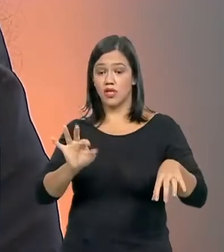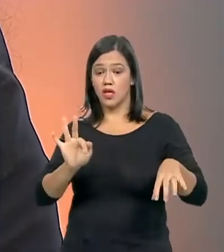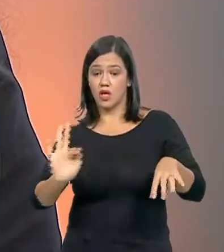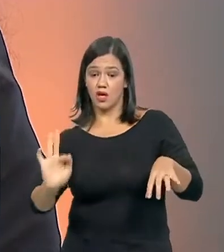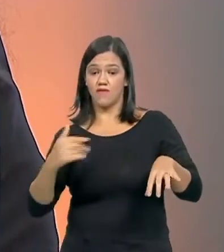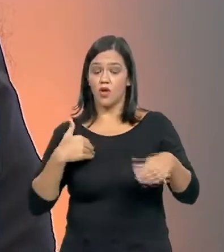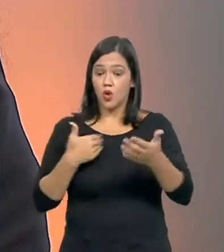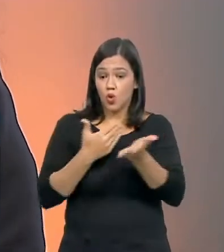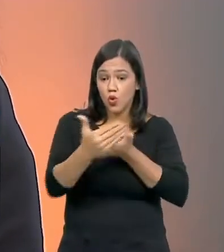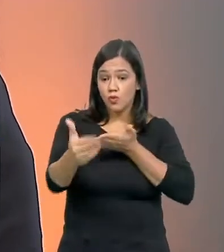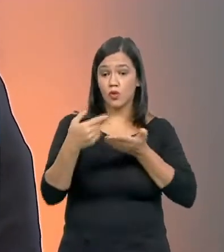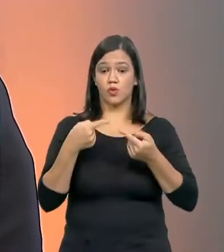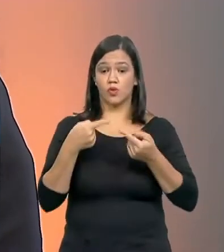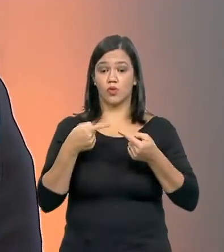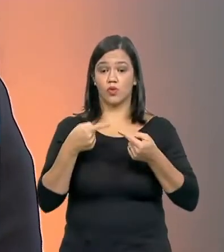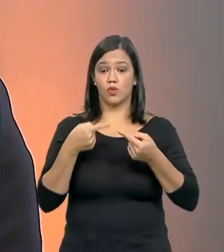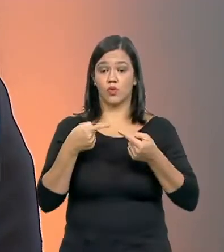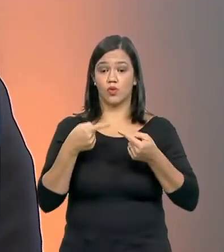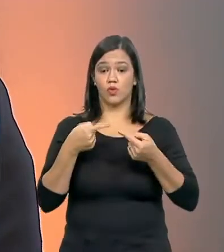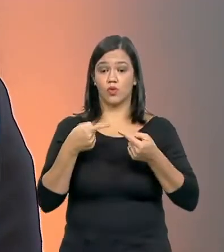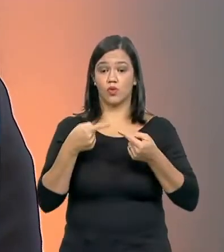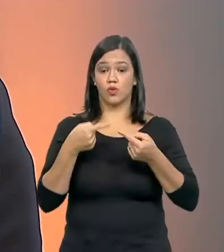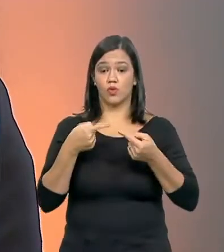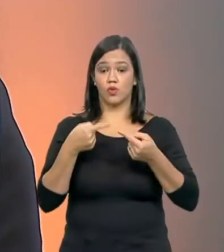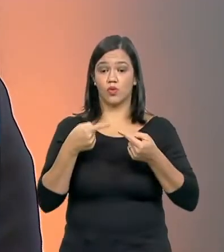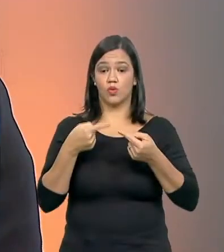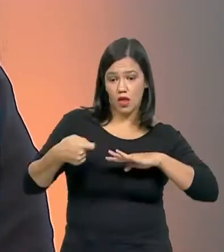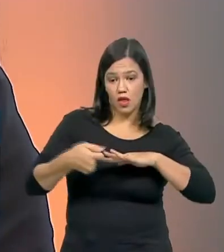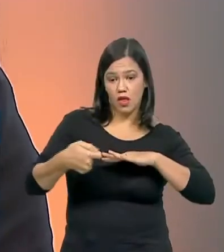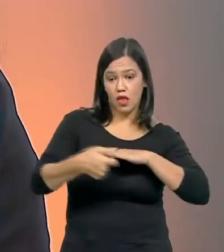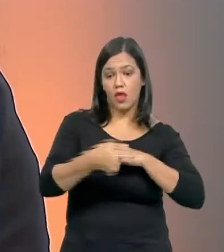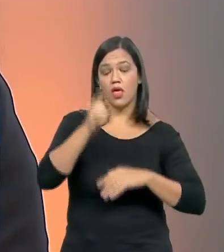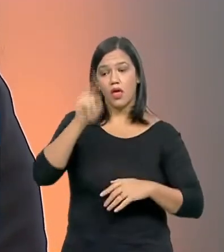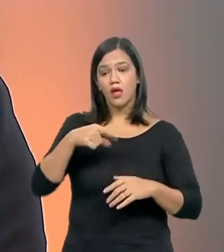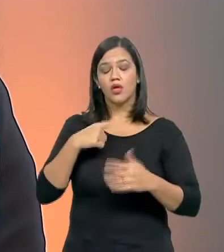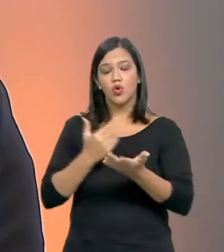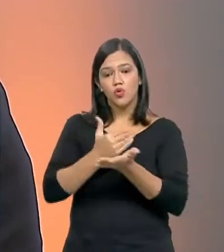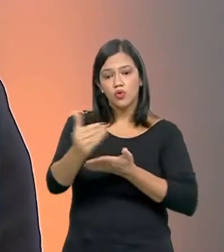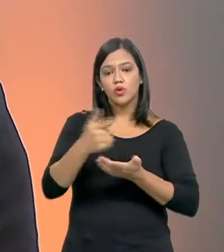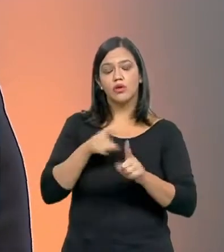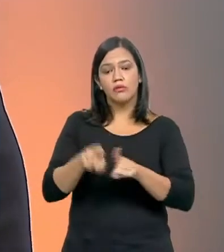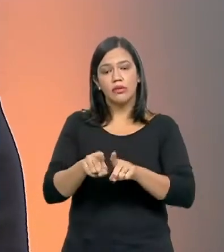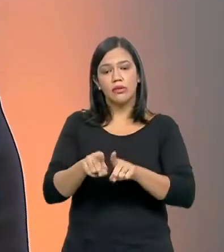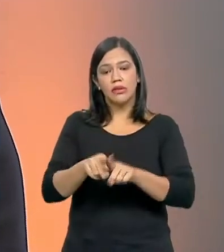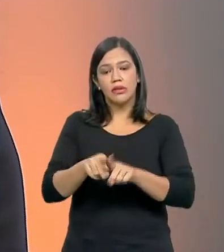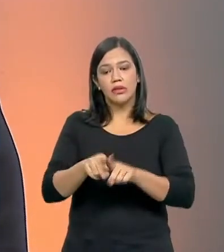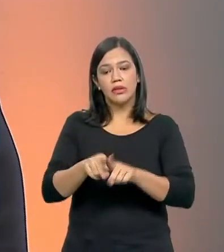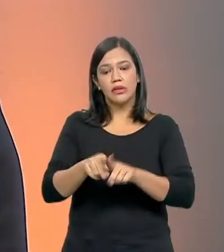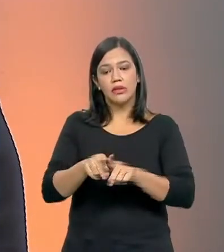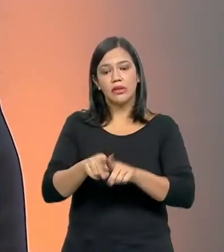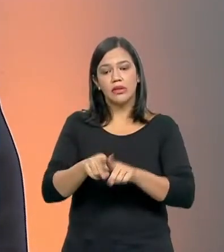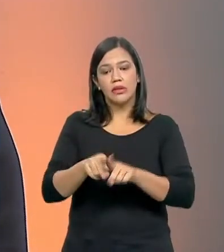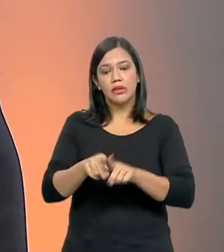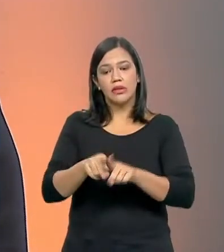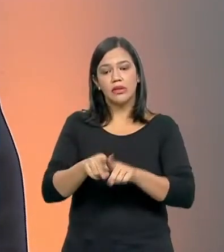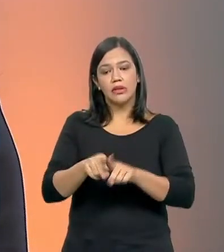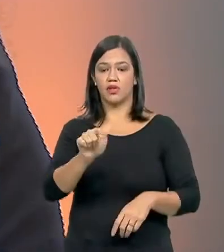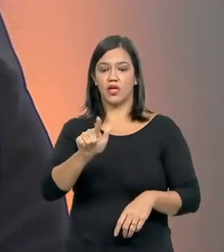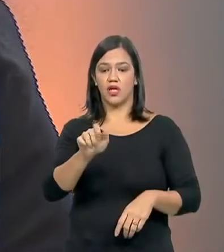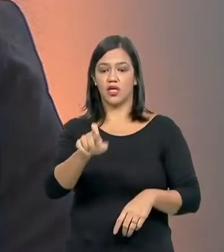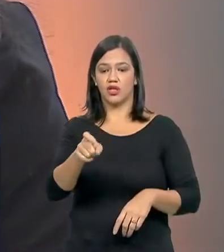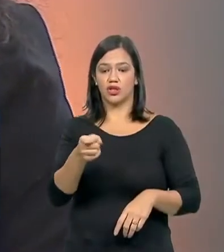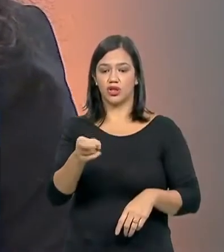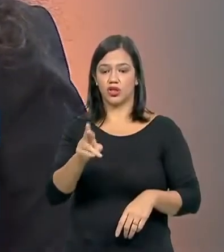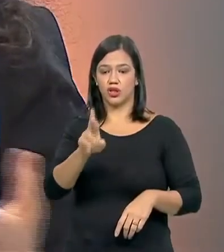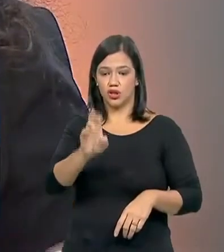inquérito das fake news. Houve também a determinação do ministro Alexandre de Moraes suspendendo a nomeação do Alexandre